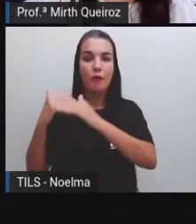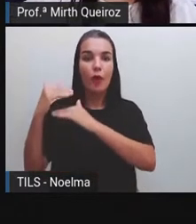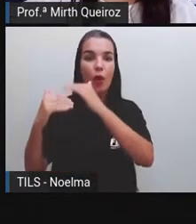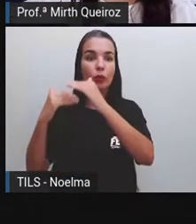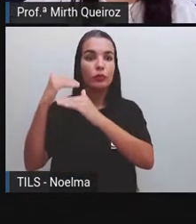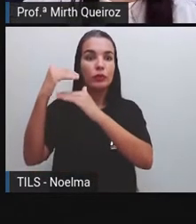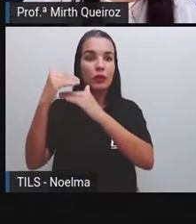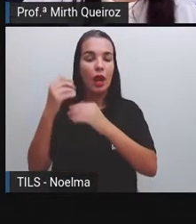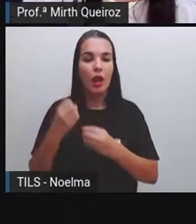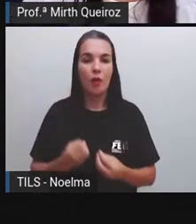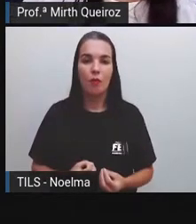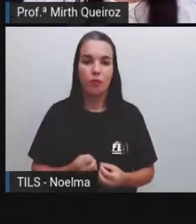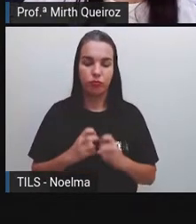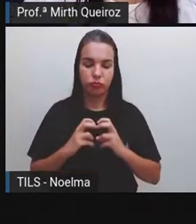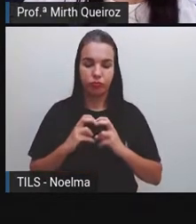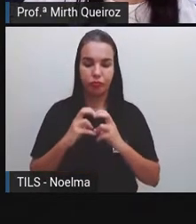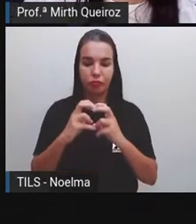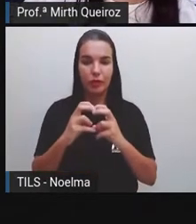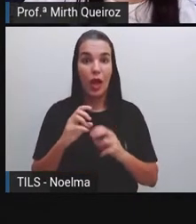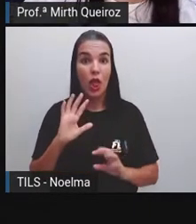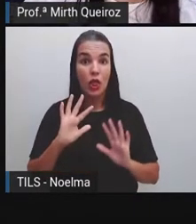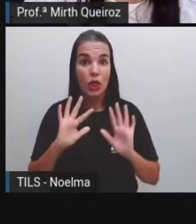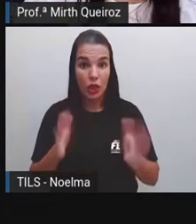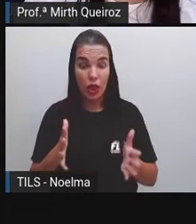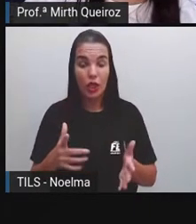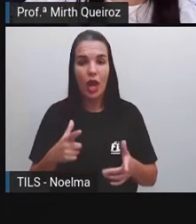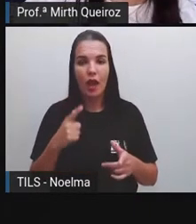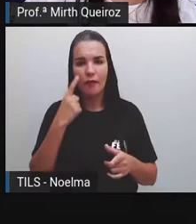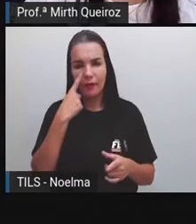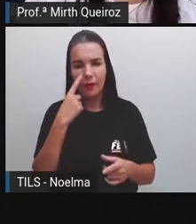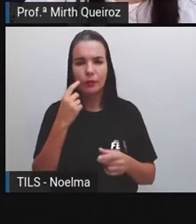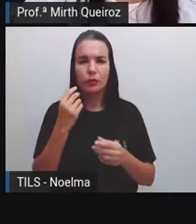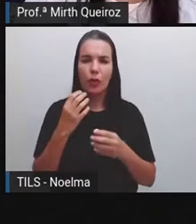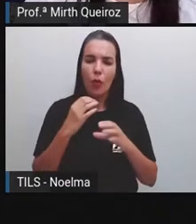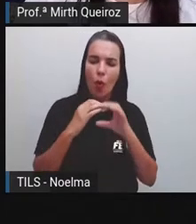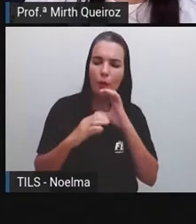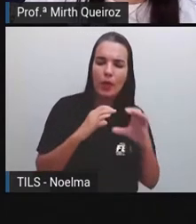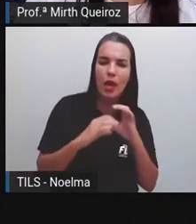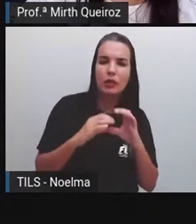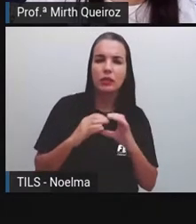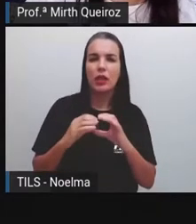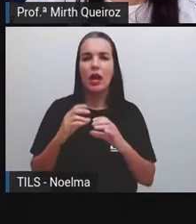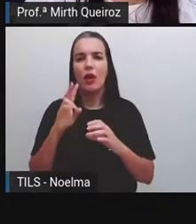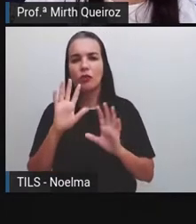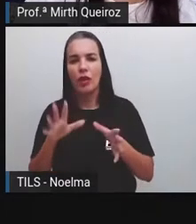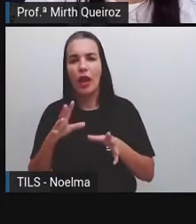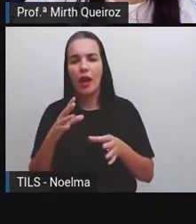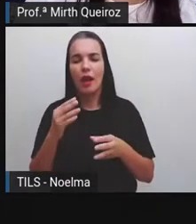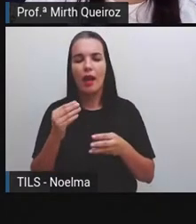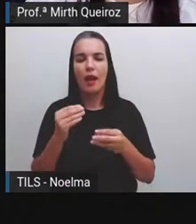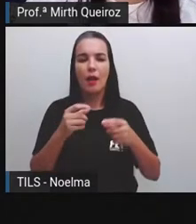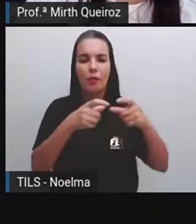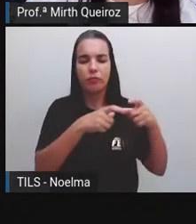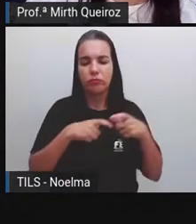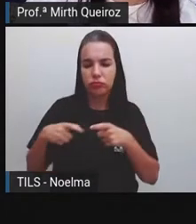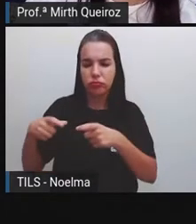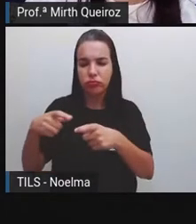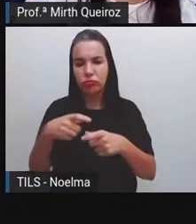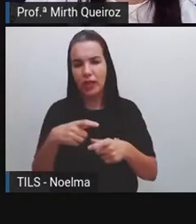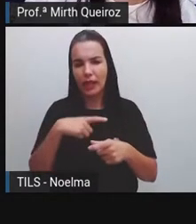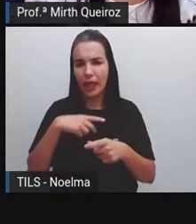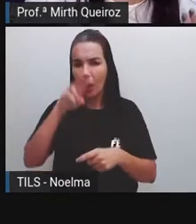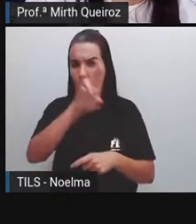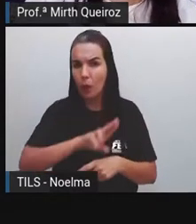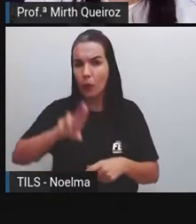meios de transporte. Nós que já trabalhamos já sobre os meios de comunicação, o que seriam os meios de comunicação? São as ferramentas que a gente utiliza